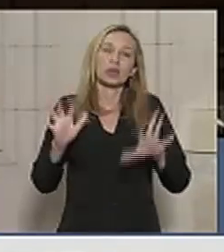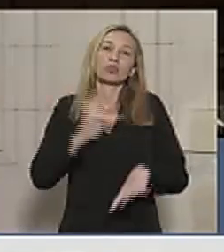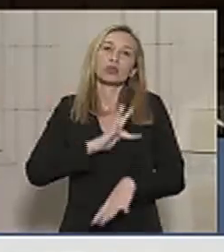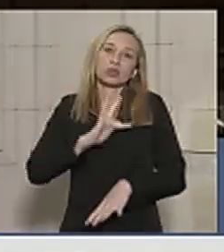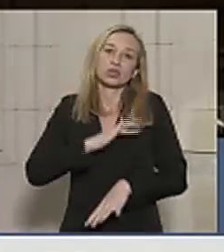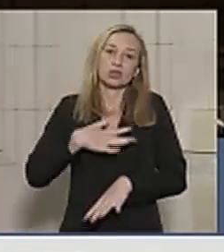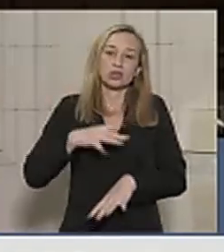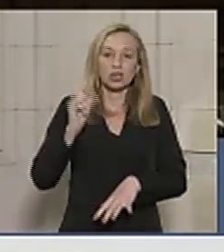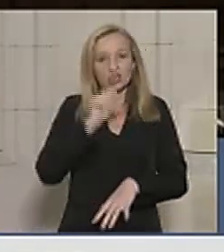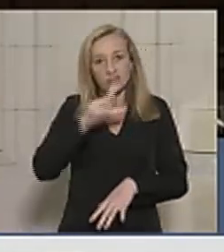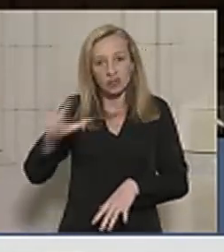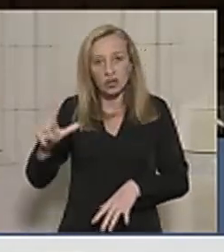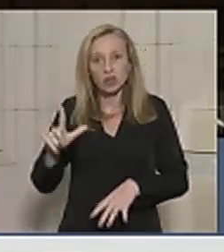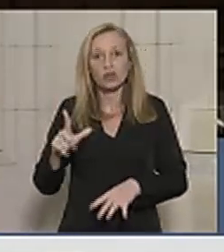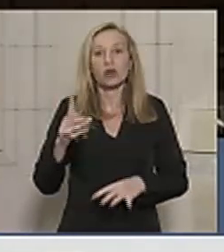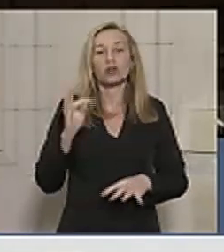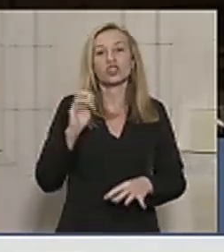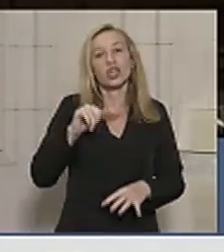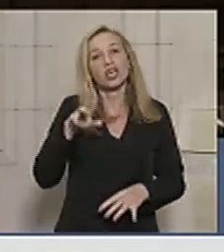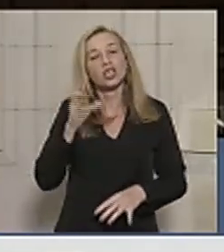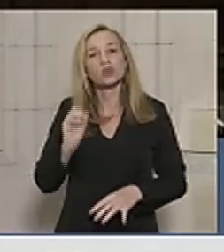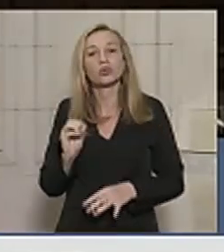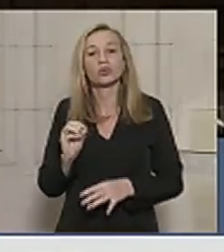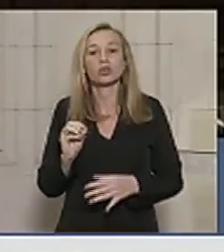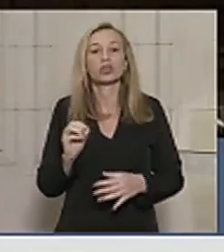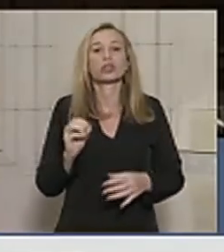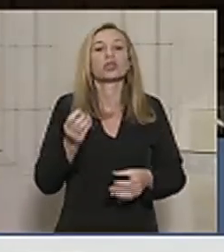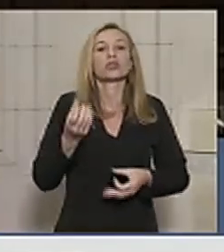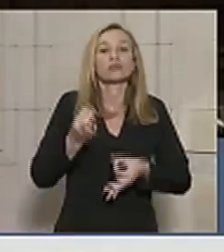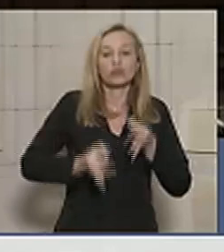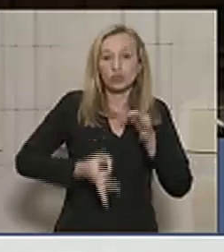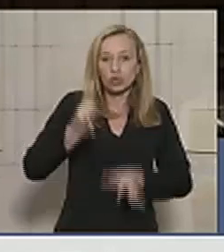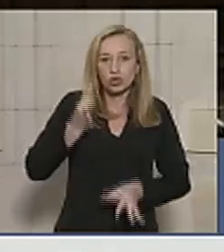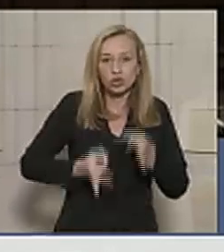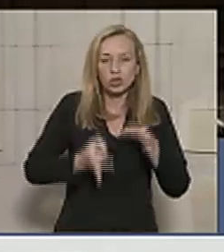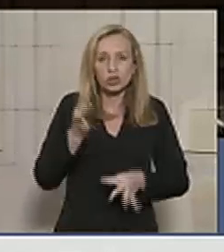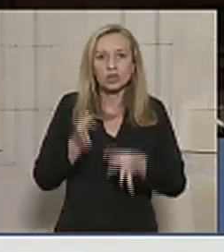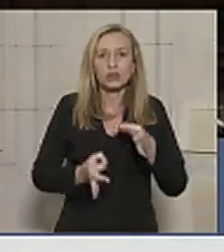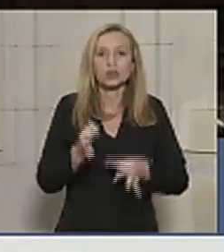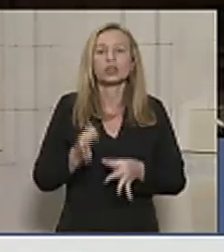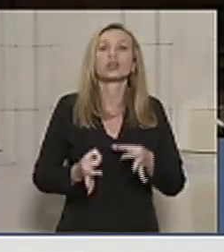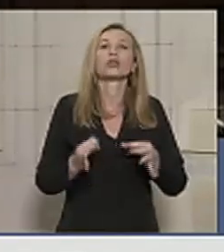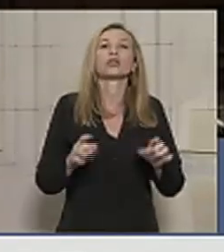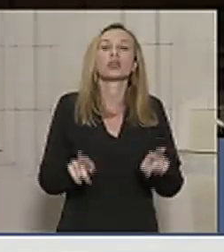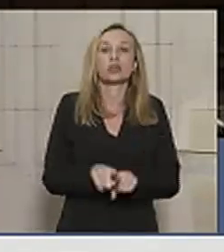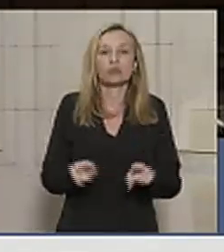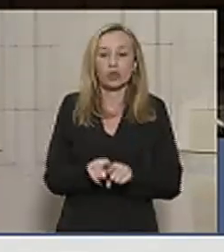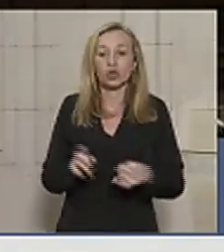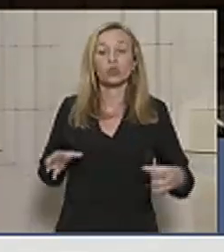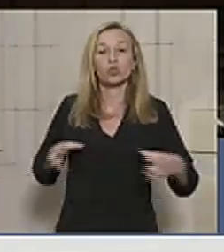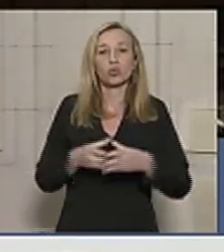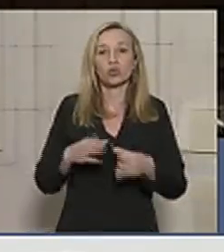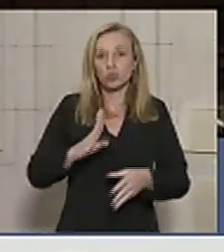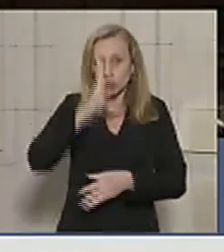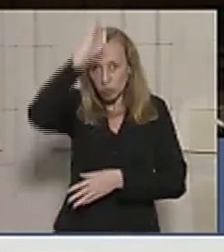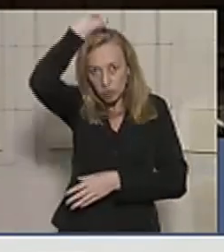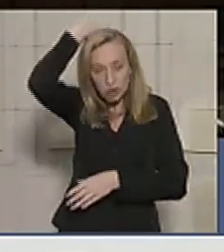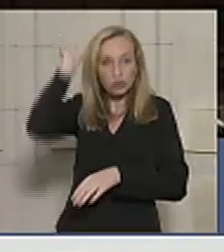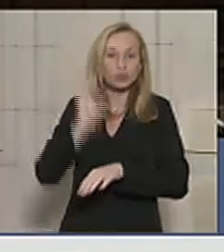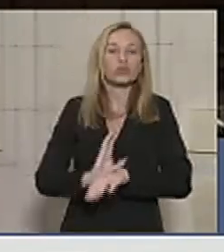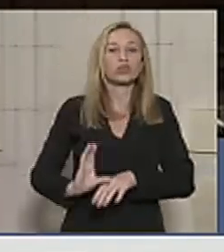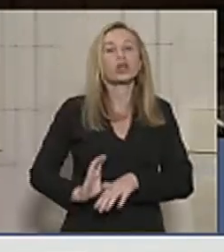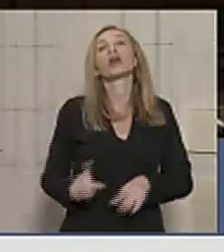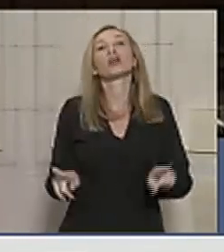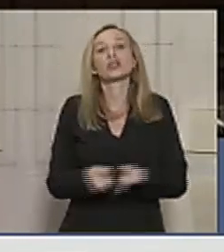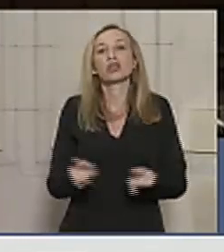Civil, aos técnicos do Tribunal de Justiça, ao Corpo de Bombeiros, aqueles concursados do Corpo de Bombeiros,